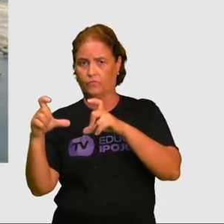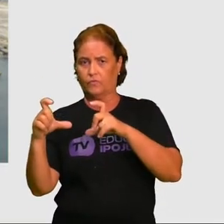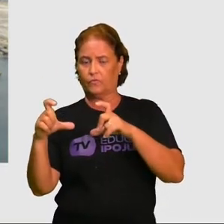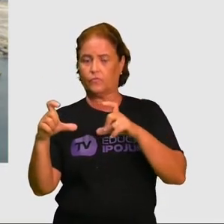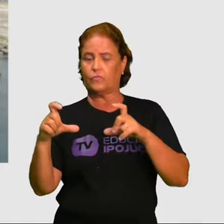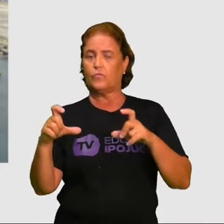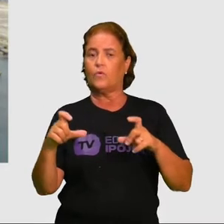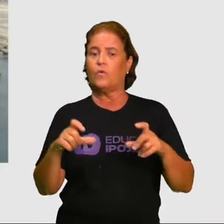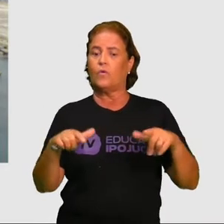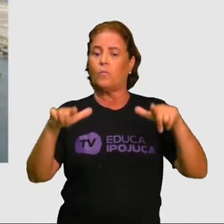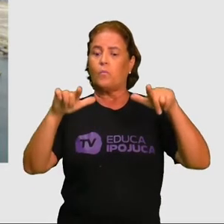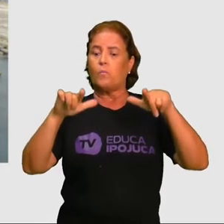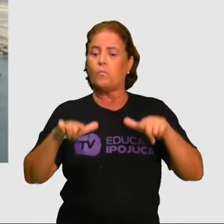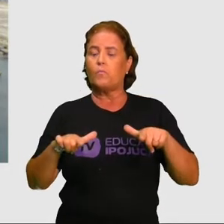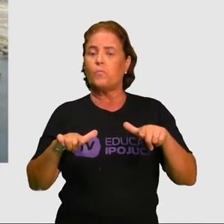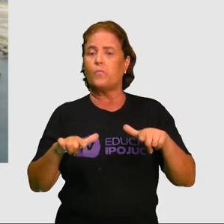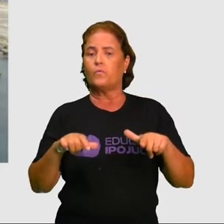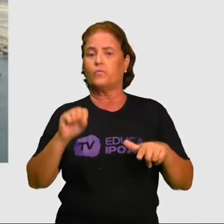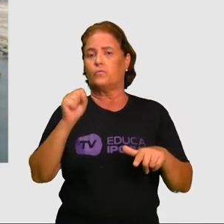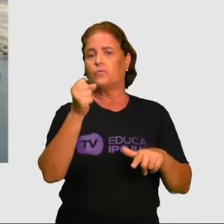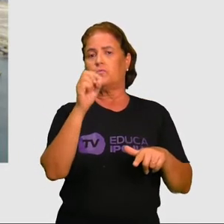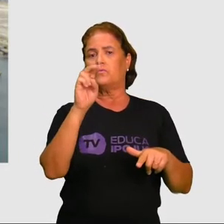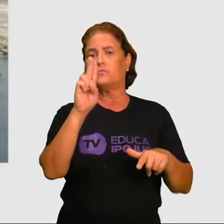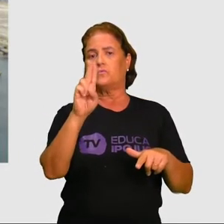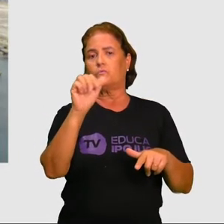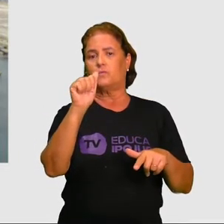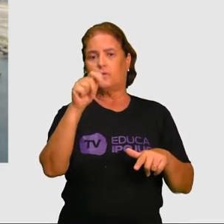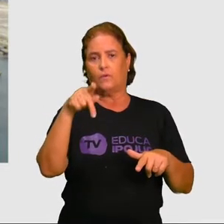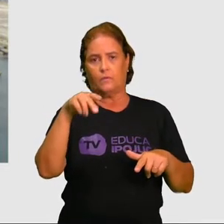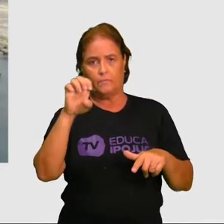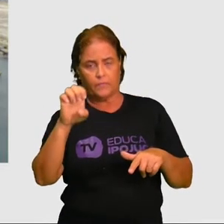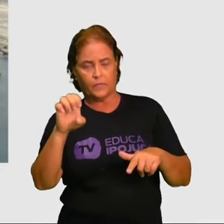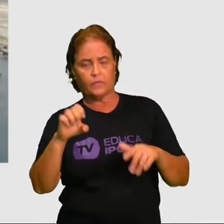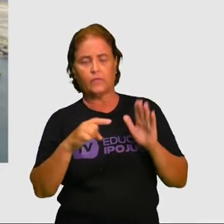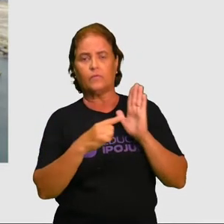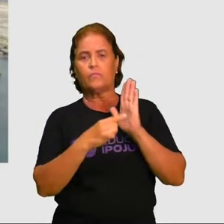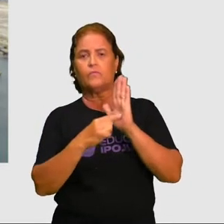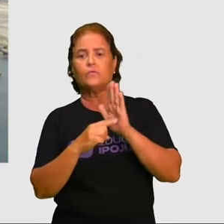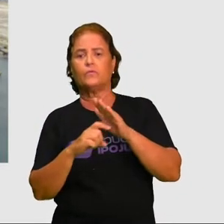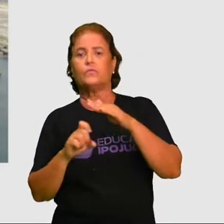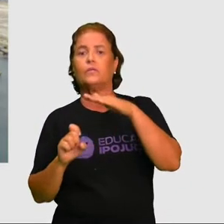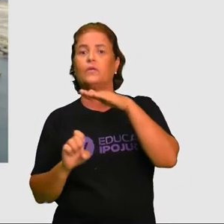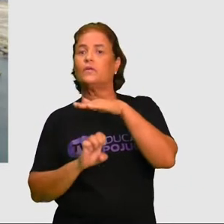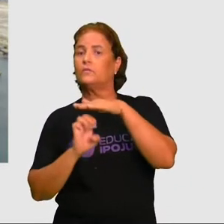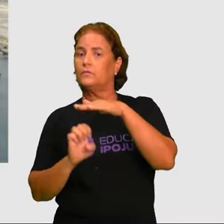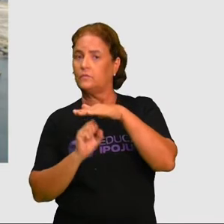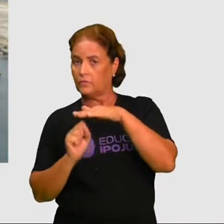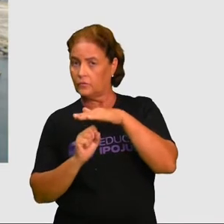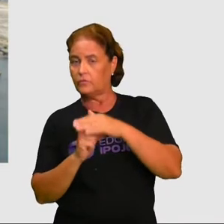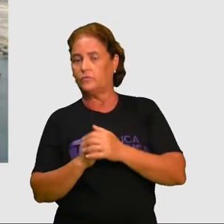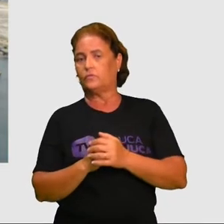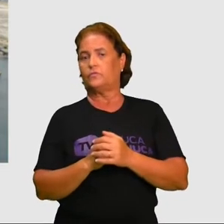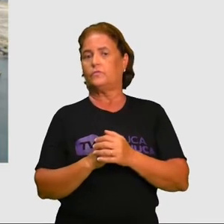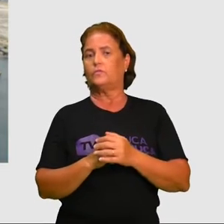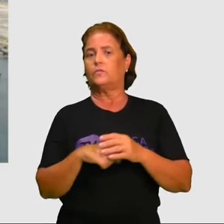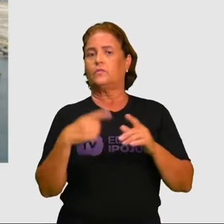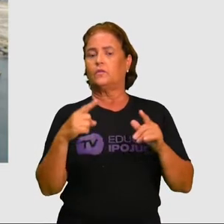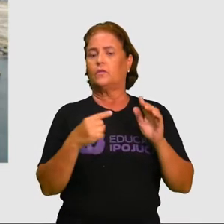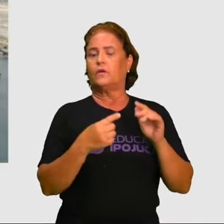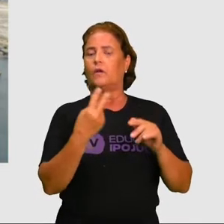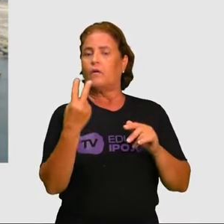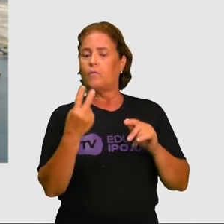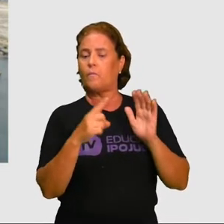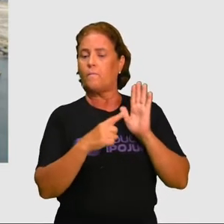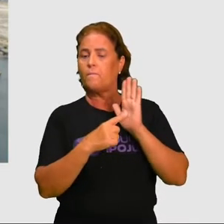Suape, que é essa extensão de construção da parte industrial. E aí, mostra bem claramente que uma conseguiu